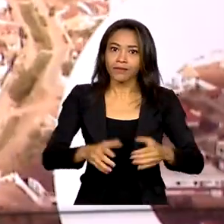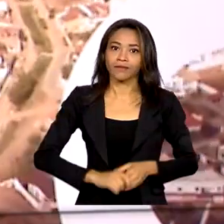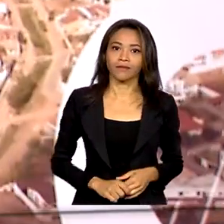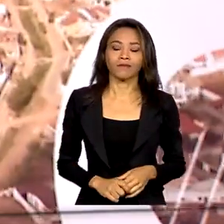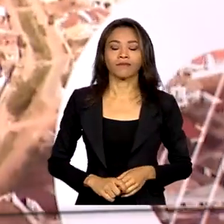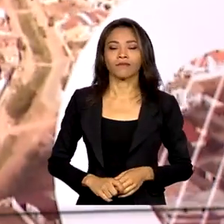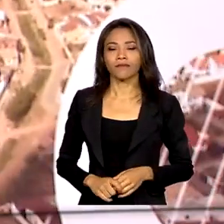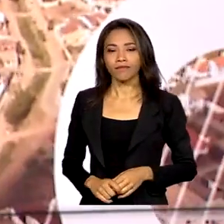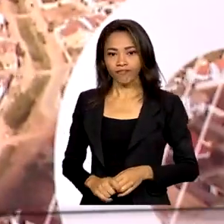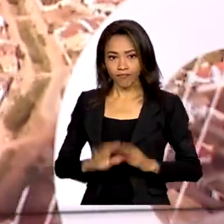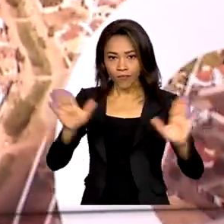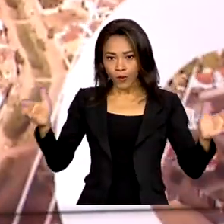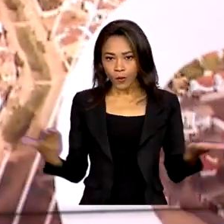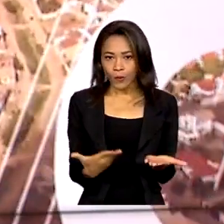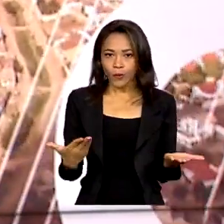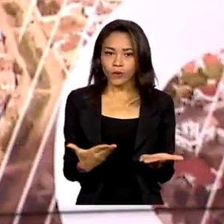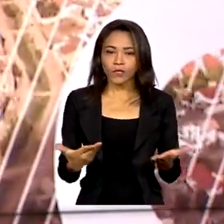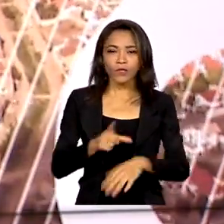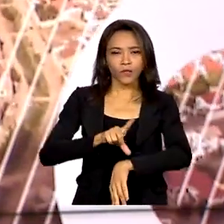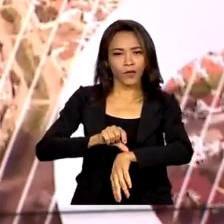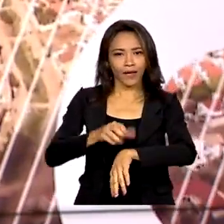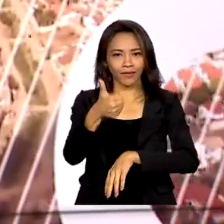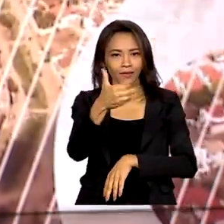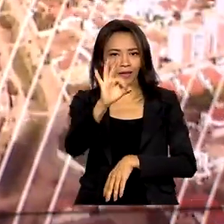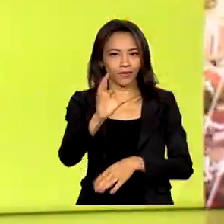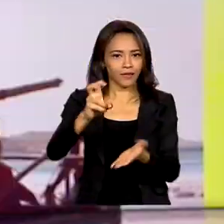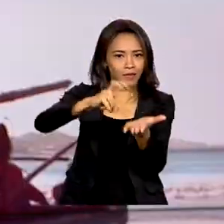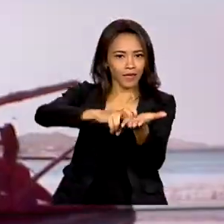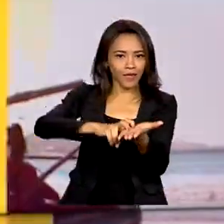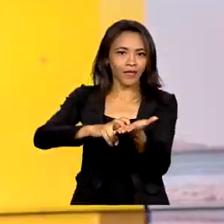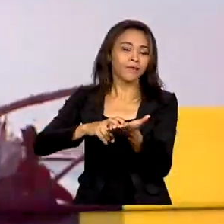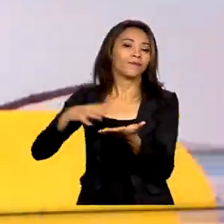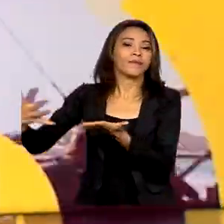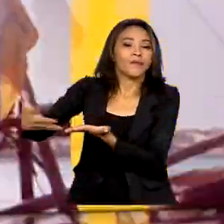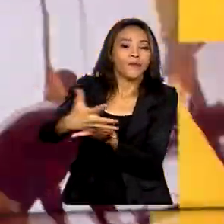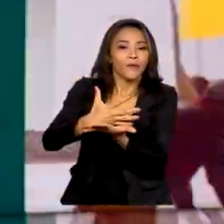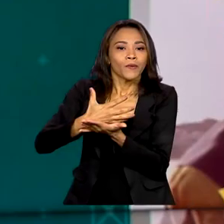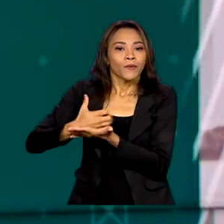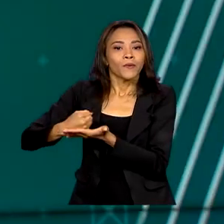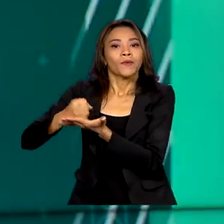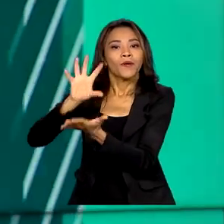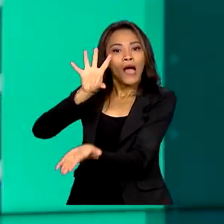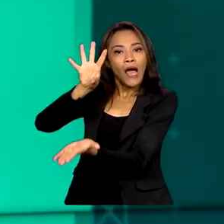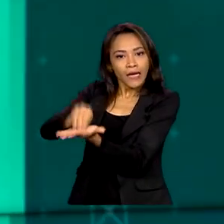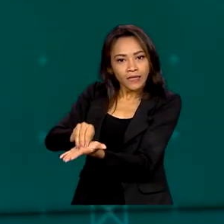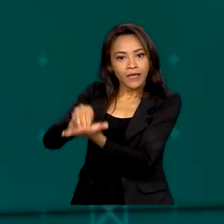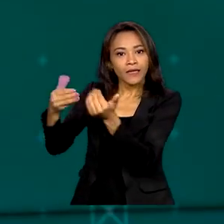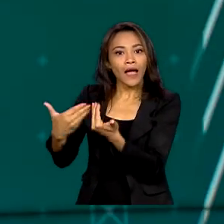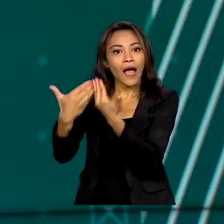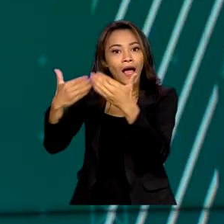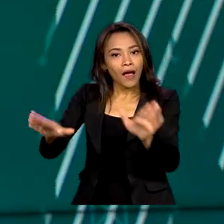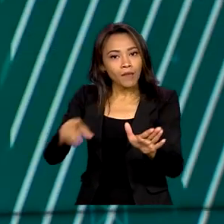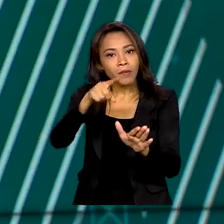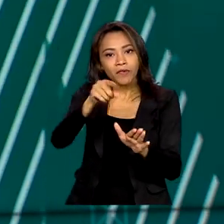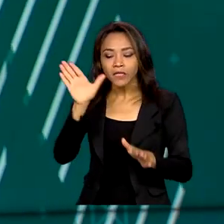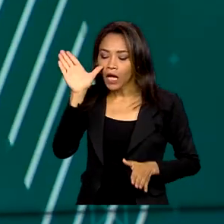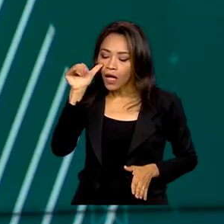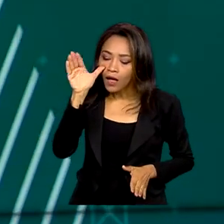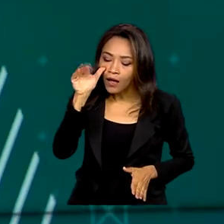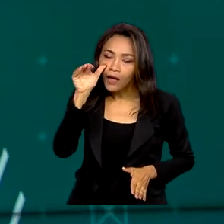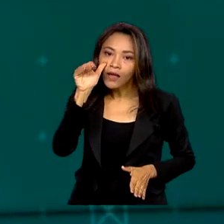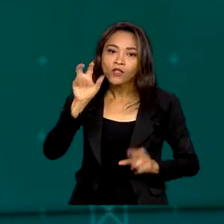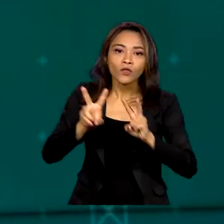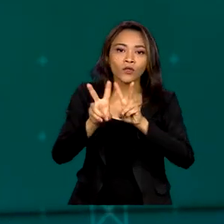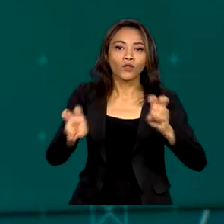Hoje, partir das 10 da manhã, a Receita Federal abre consulta ao lote residual de restituição do imposto de